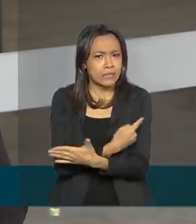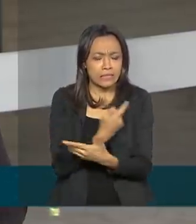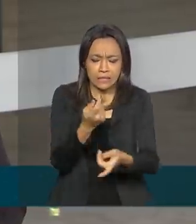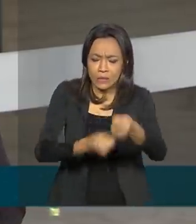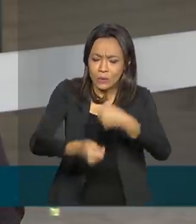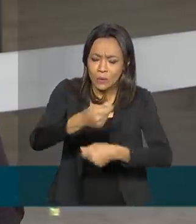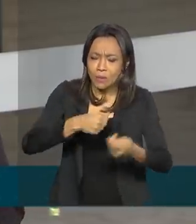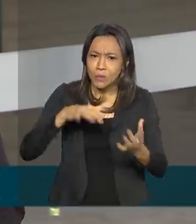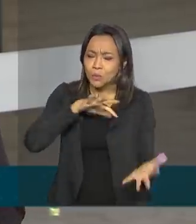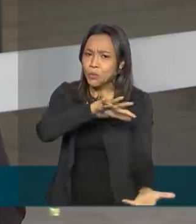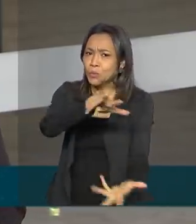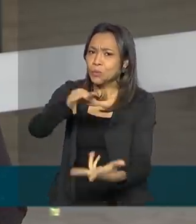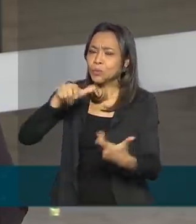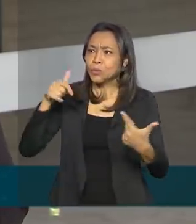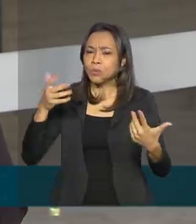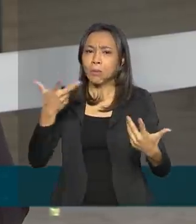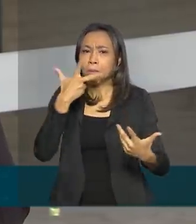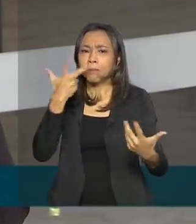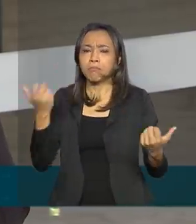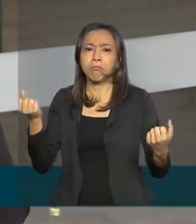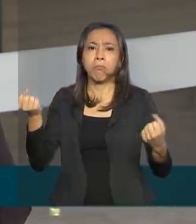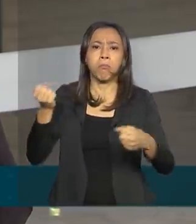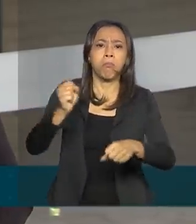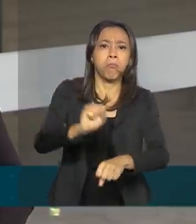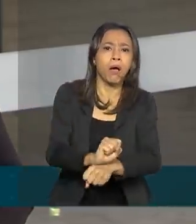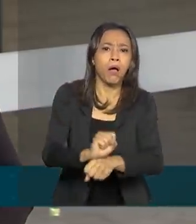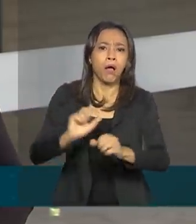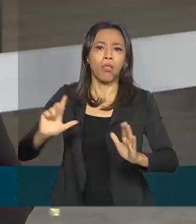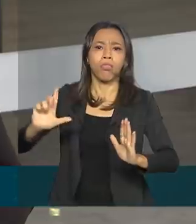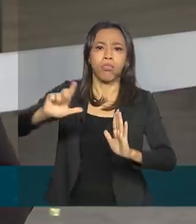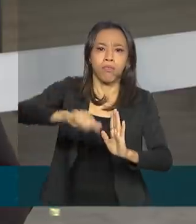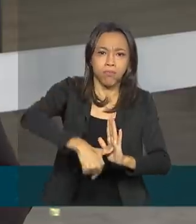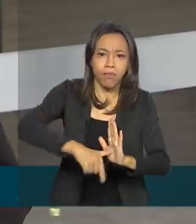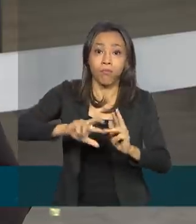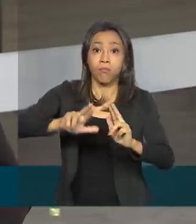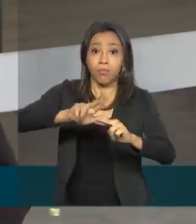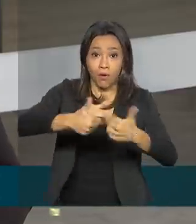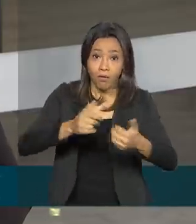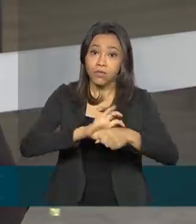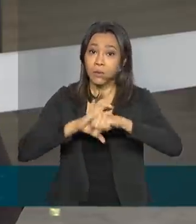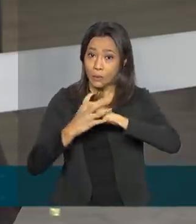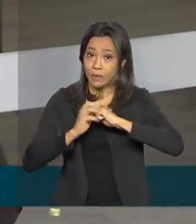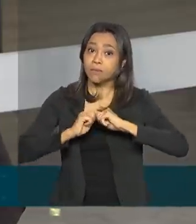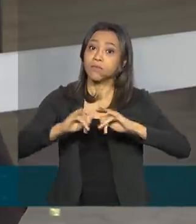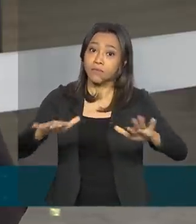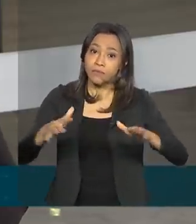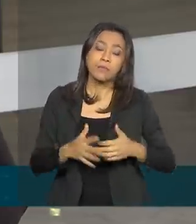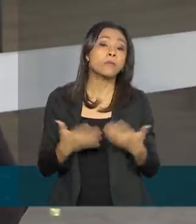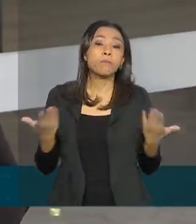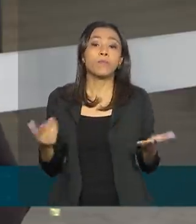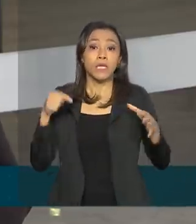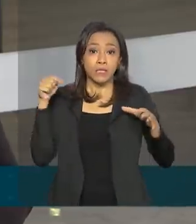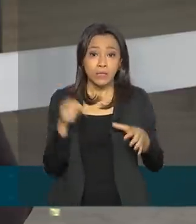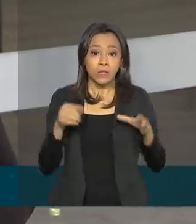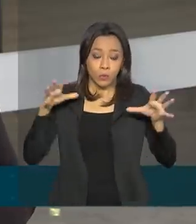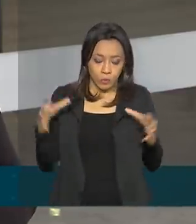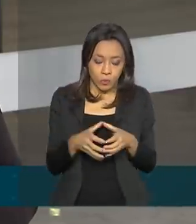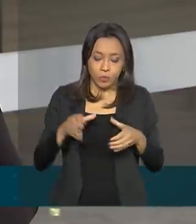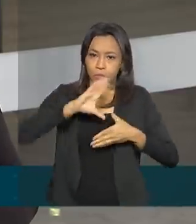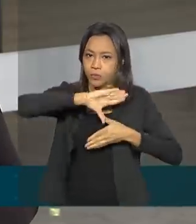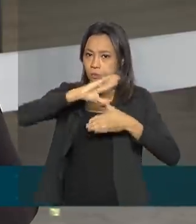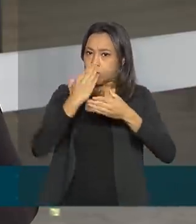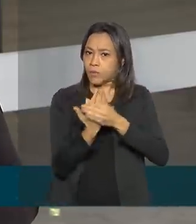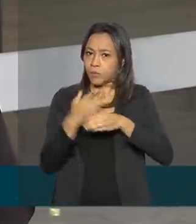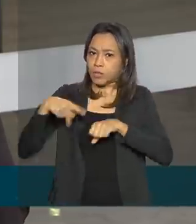encara uma estagnação econômica causada pela pandemia do novo coronavírus. E o Mercosul é um bloco muito importante